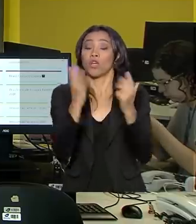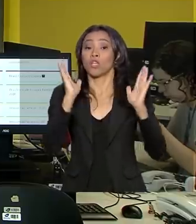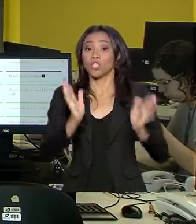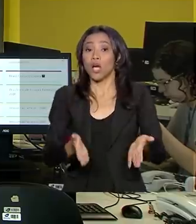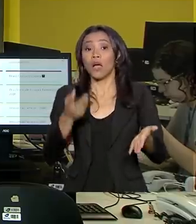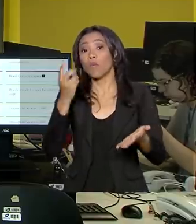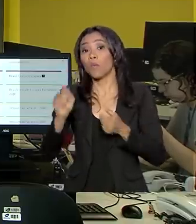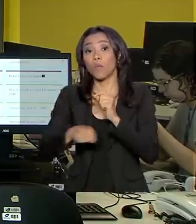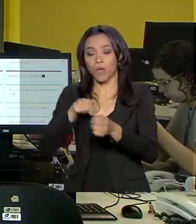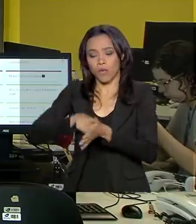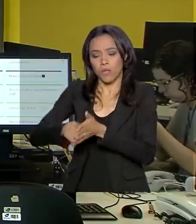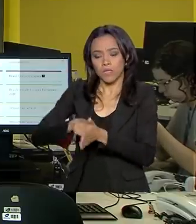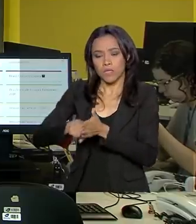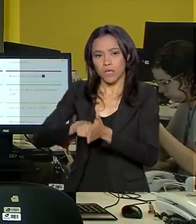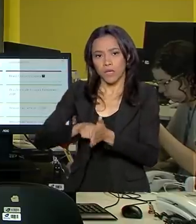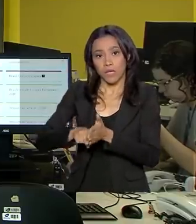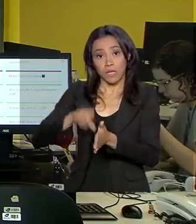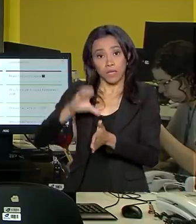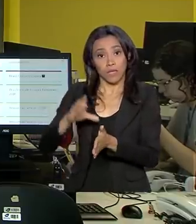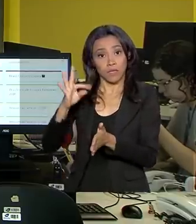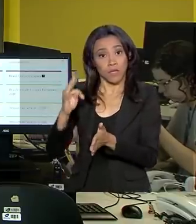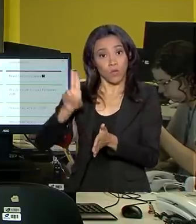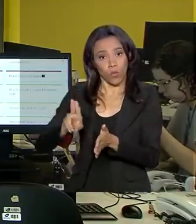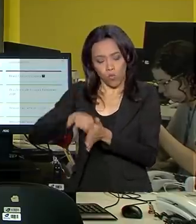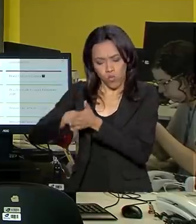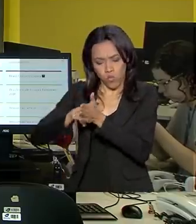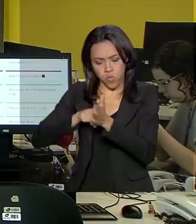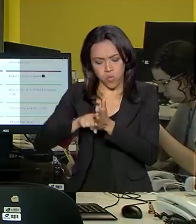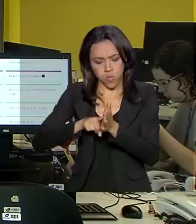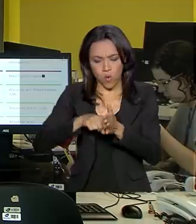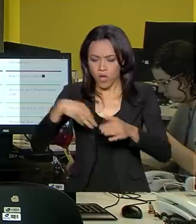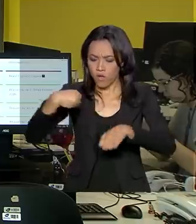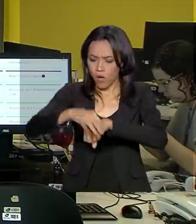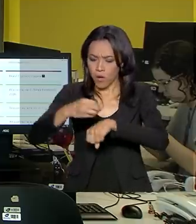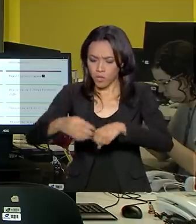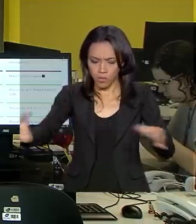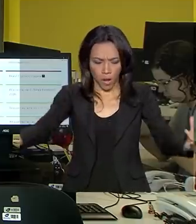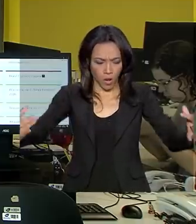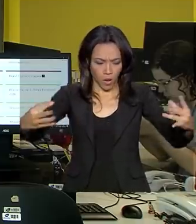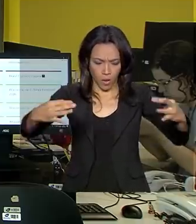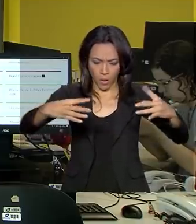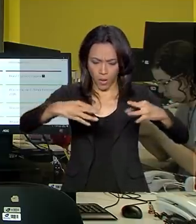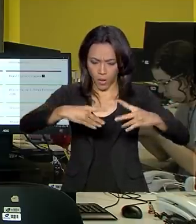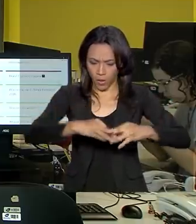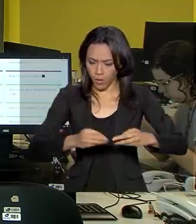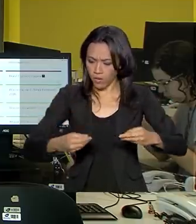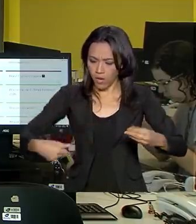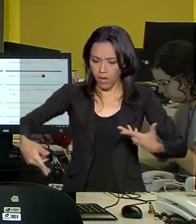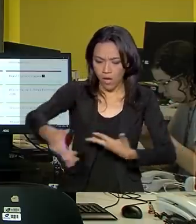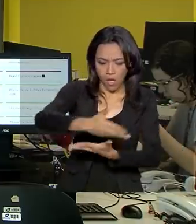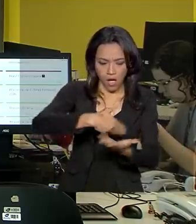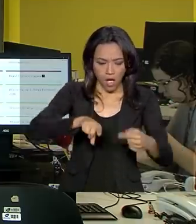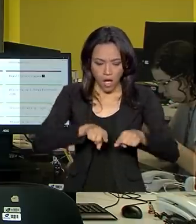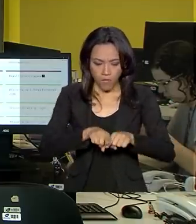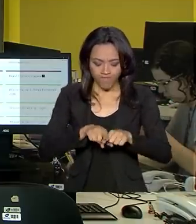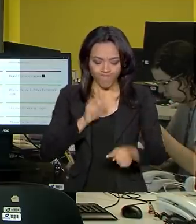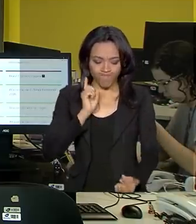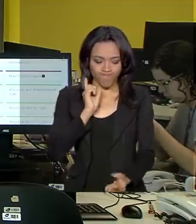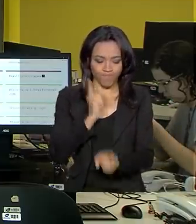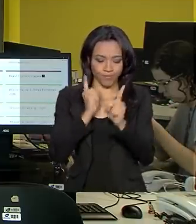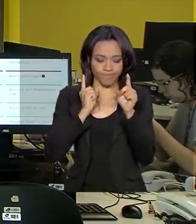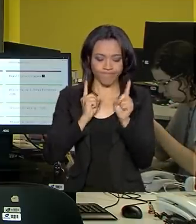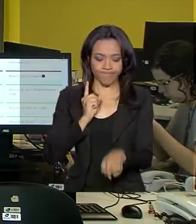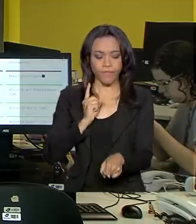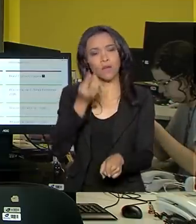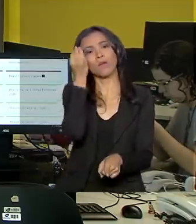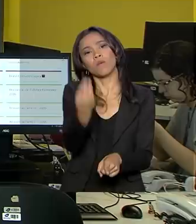partir de auditoria da Controladoria Geral da União e de cruzamento de dados com o Tribunal de Contas da União. O que está sendo investigado é como esse